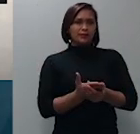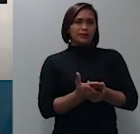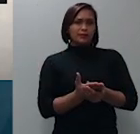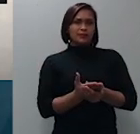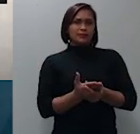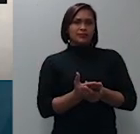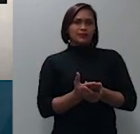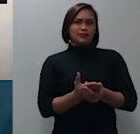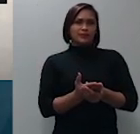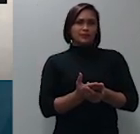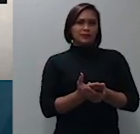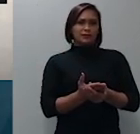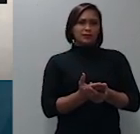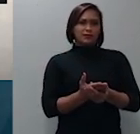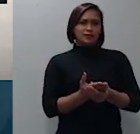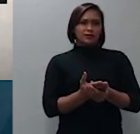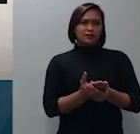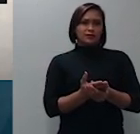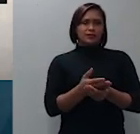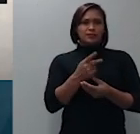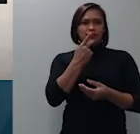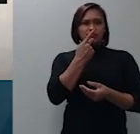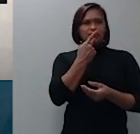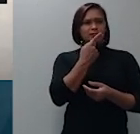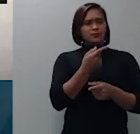agora não é o caso aqui